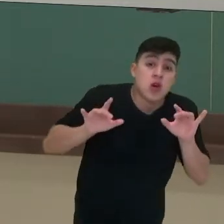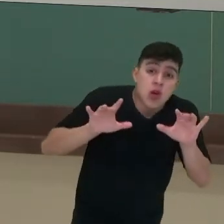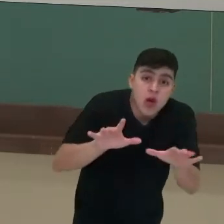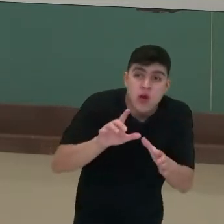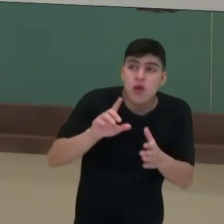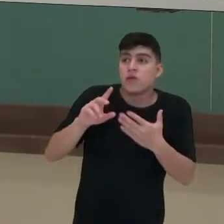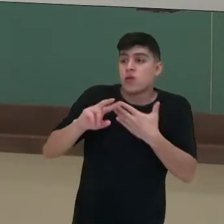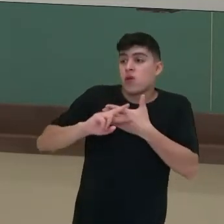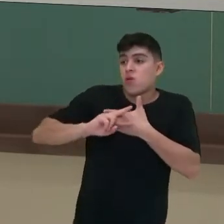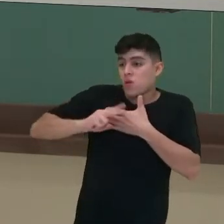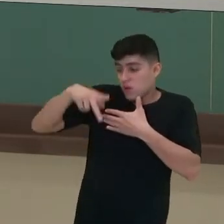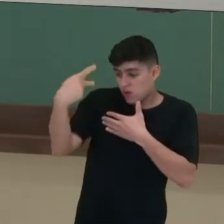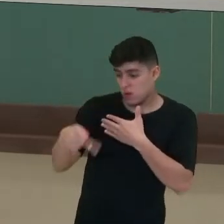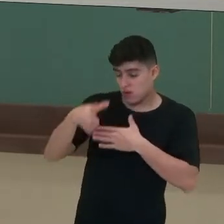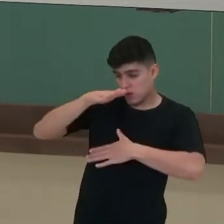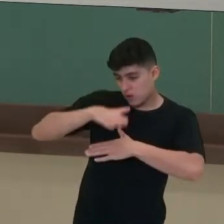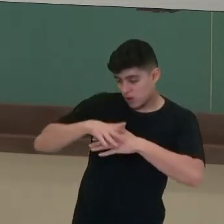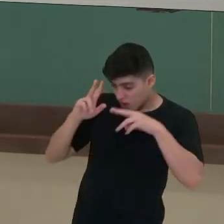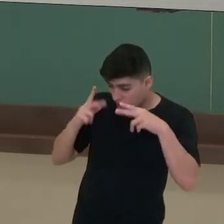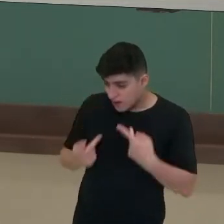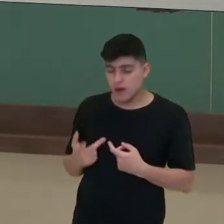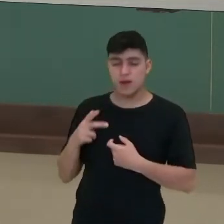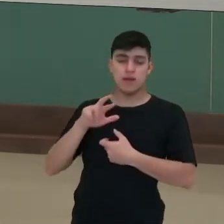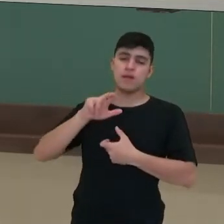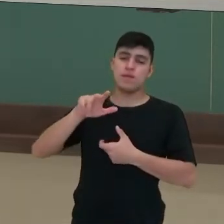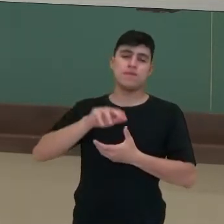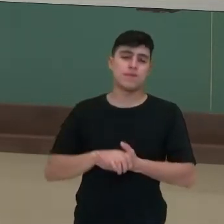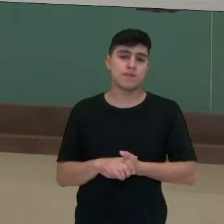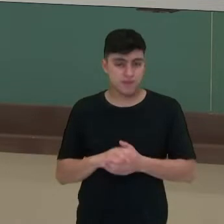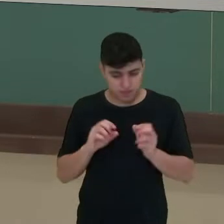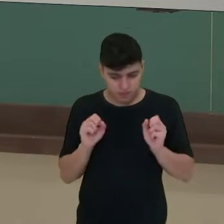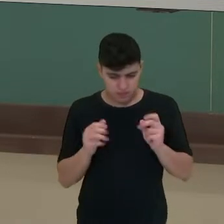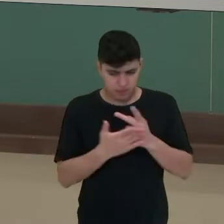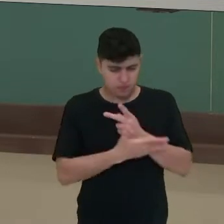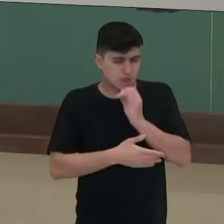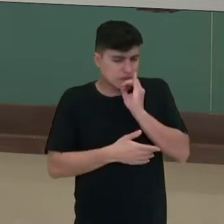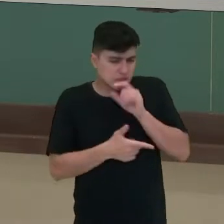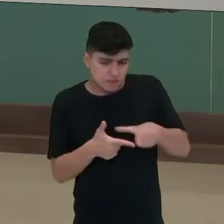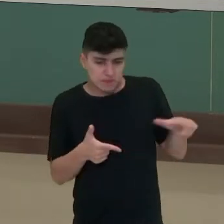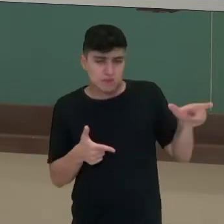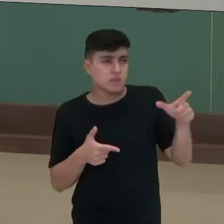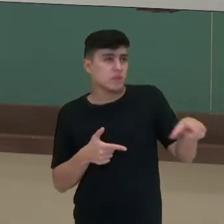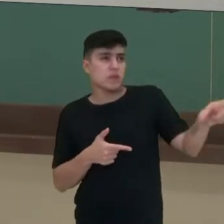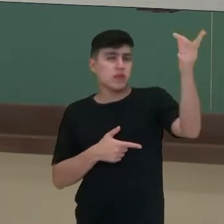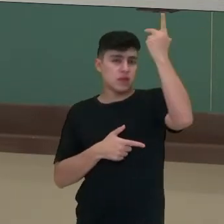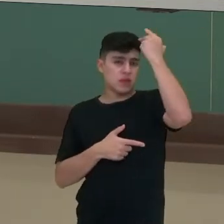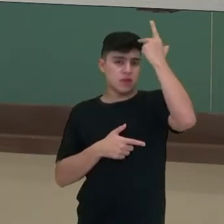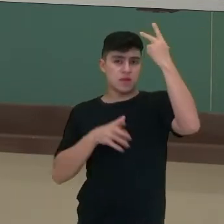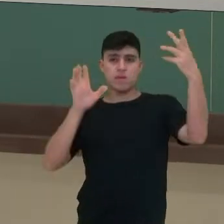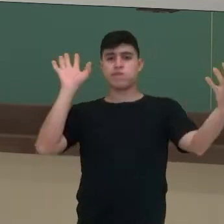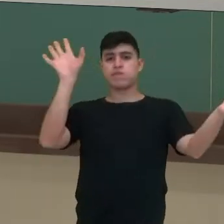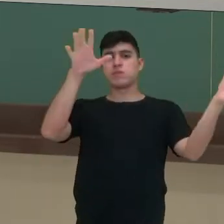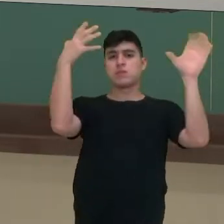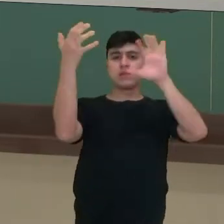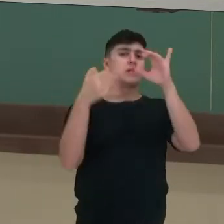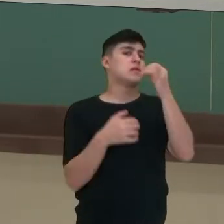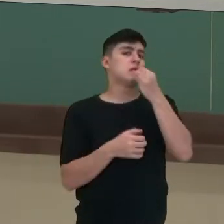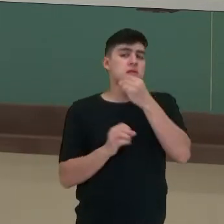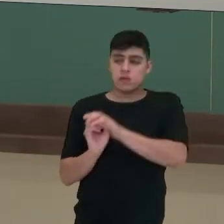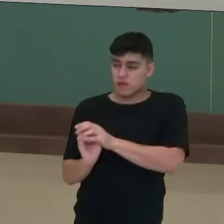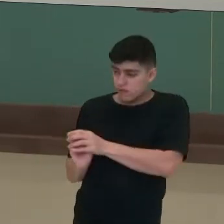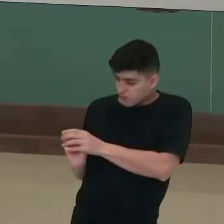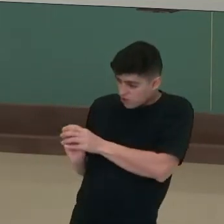consequências diretas de pessoas. Podem acontecer problemas ambientais por um desastre natural, inclusive como um vulcão